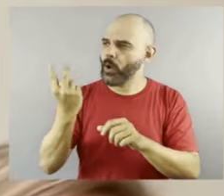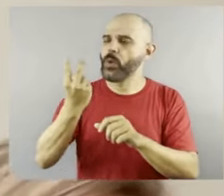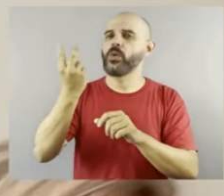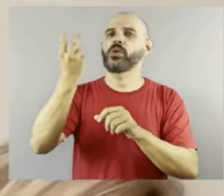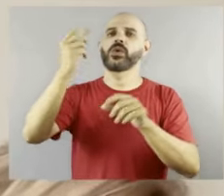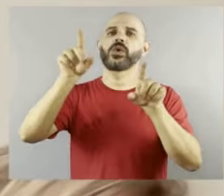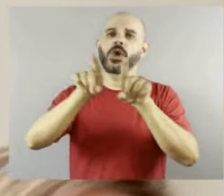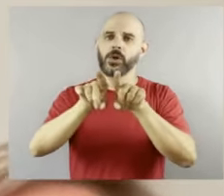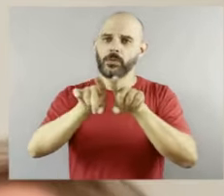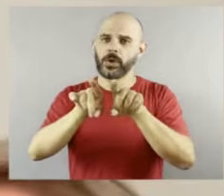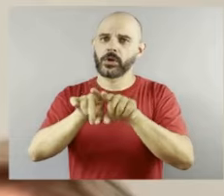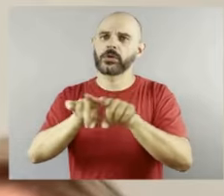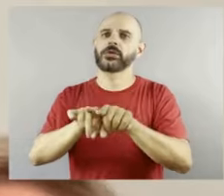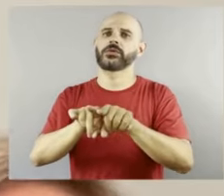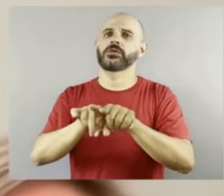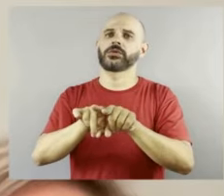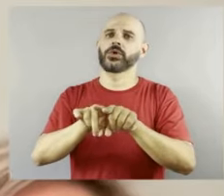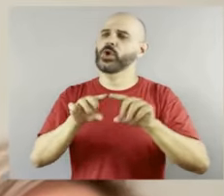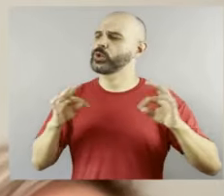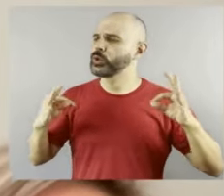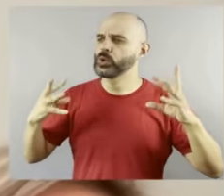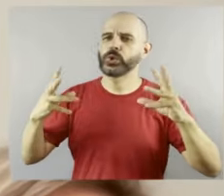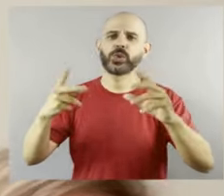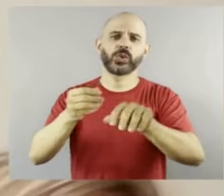todos os segmentos, porque existe, né, uma,